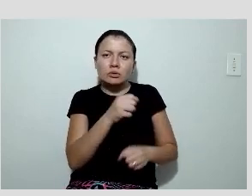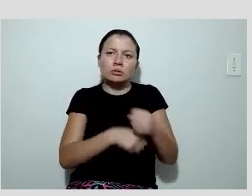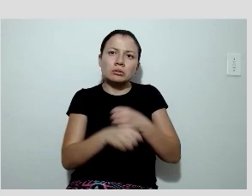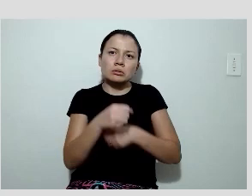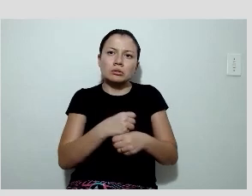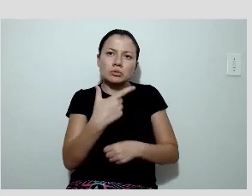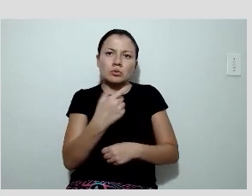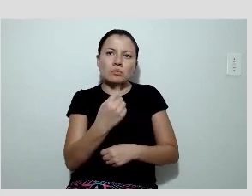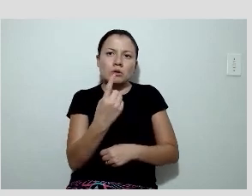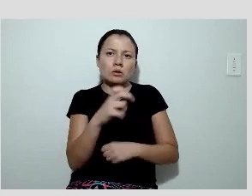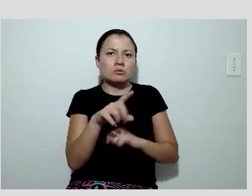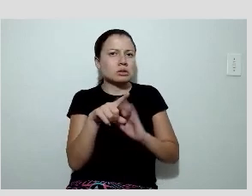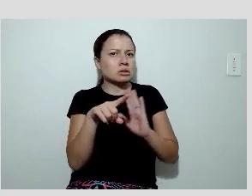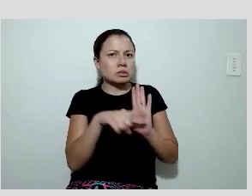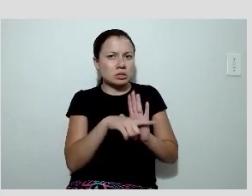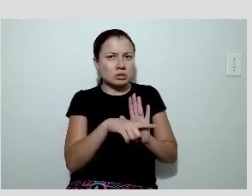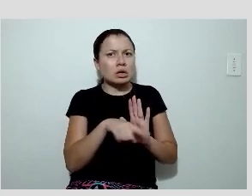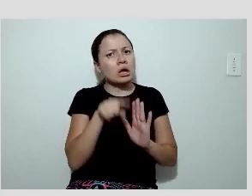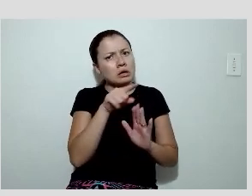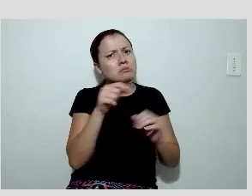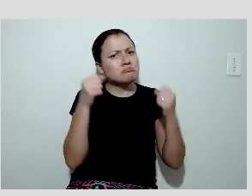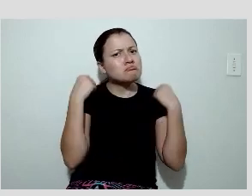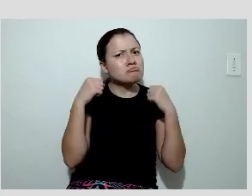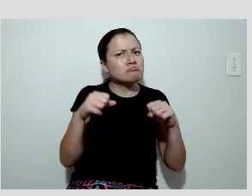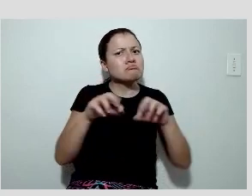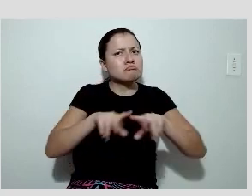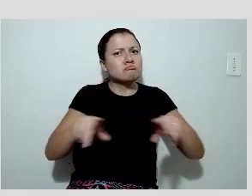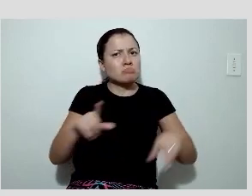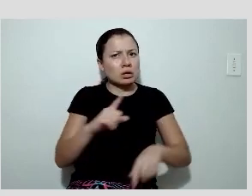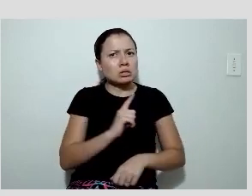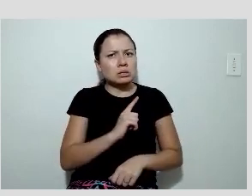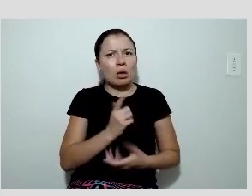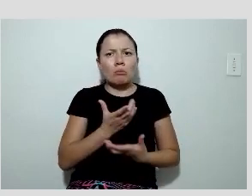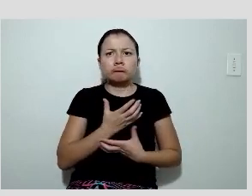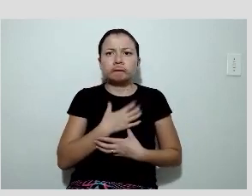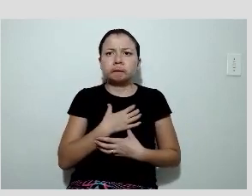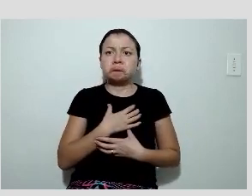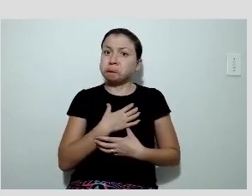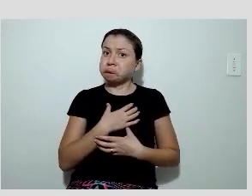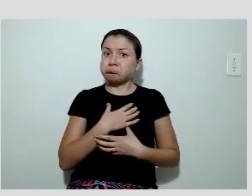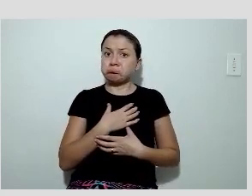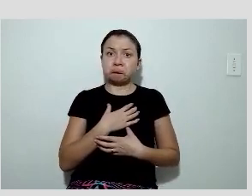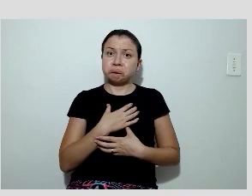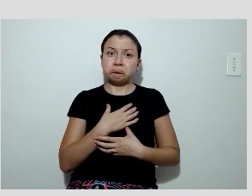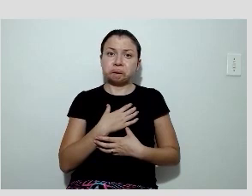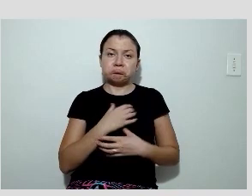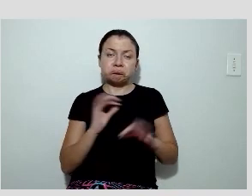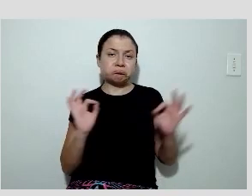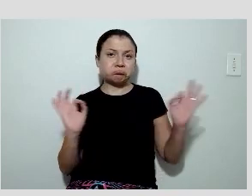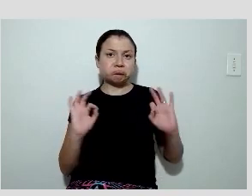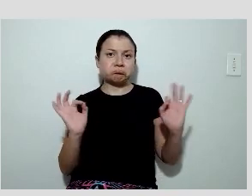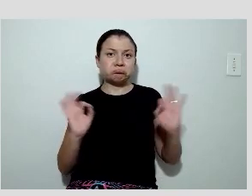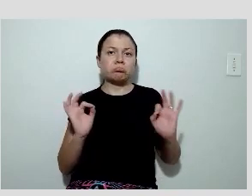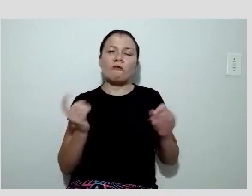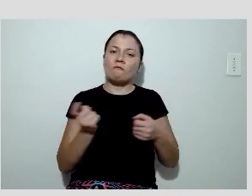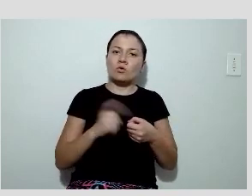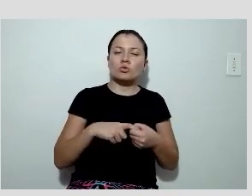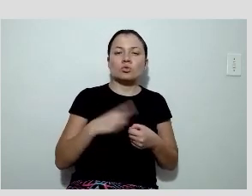É um paciente que faz atividade física regular, é assintomático, e retornou em 2021, então, para uma reavaliação.